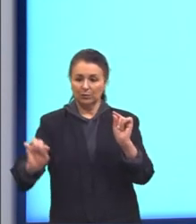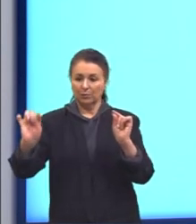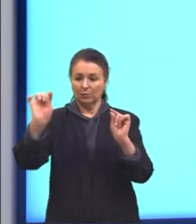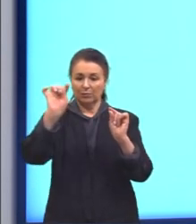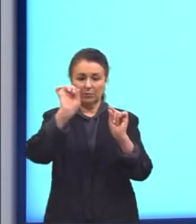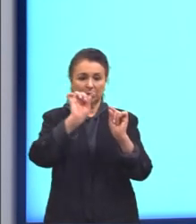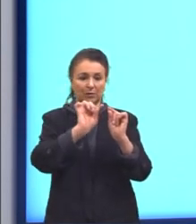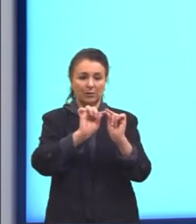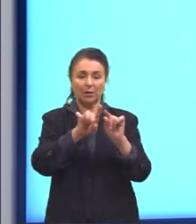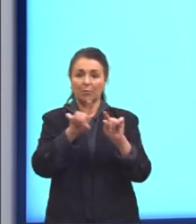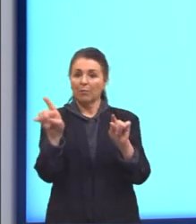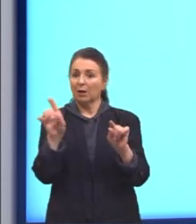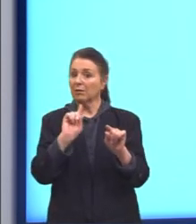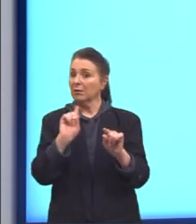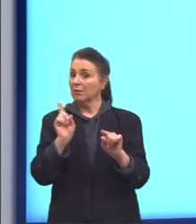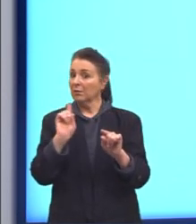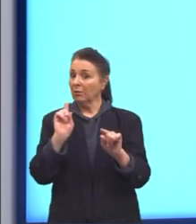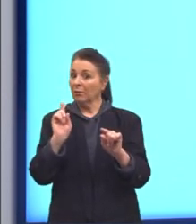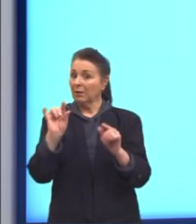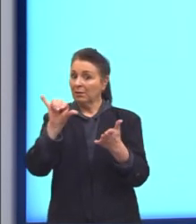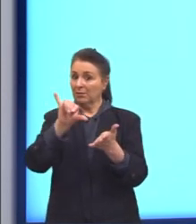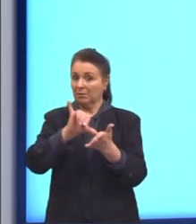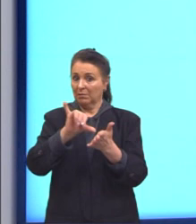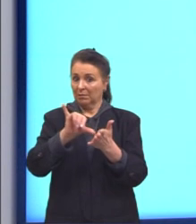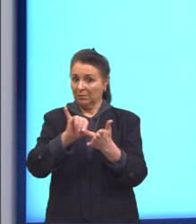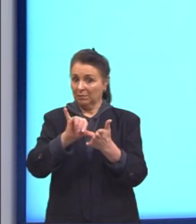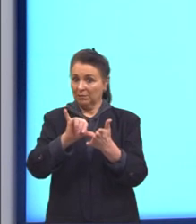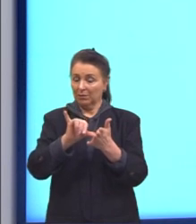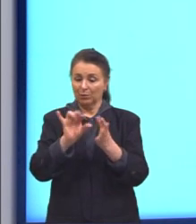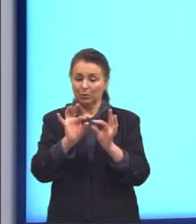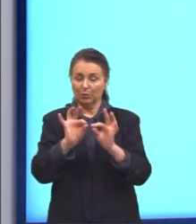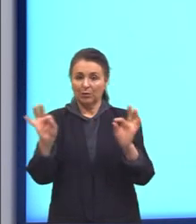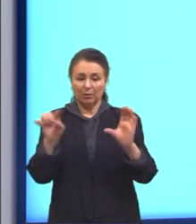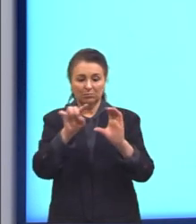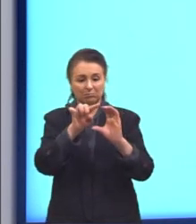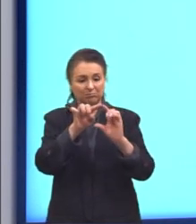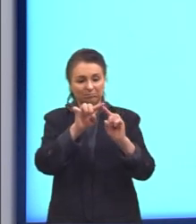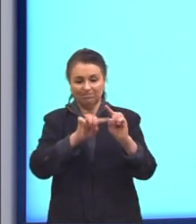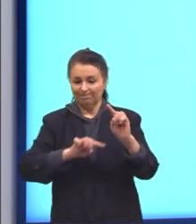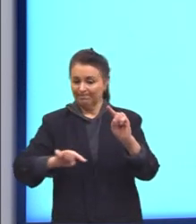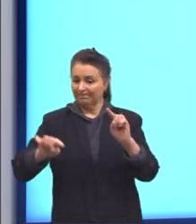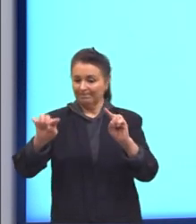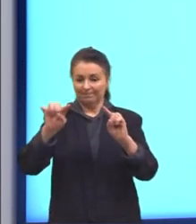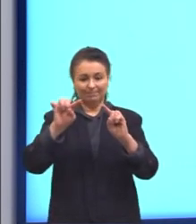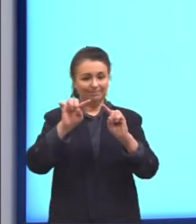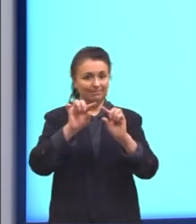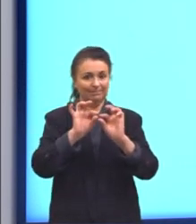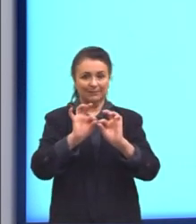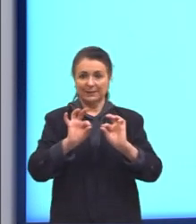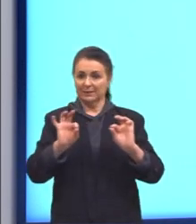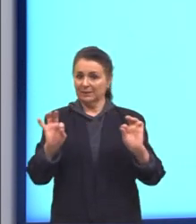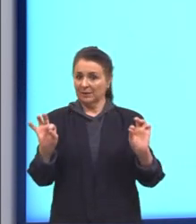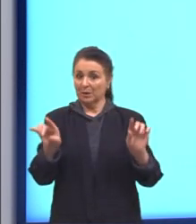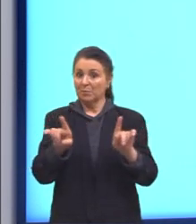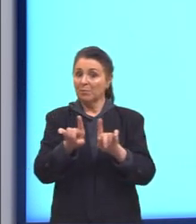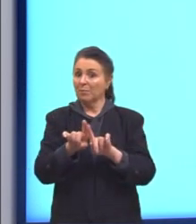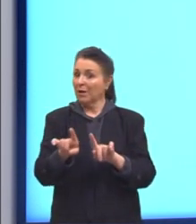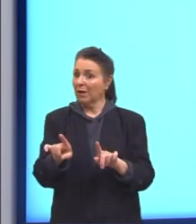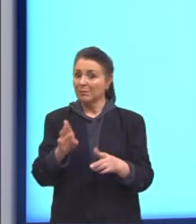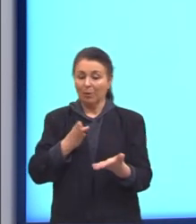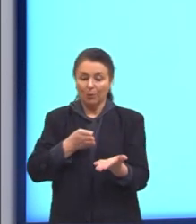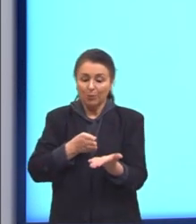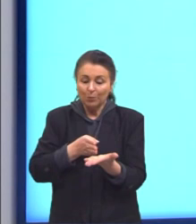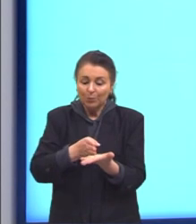ele não passa pelo centro. Então nós vamos ligar dois pontos quaisquer da circunferência desde que não passamos pelo